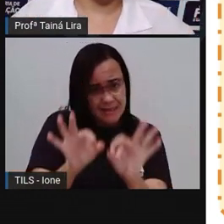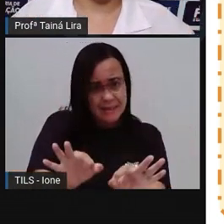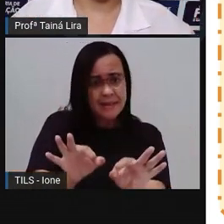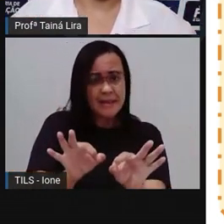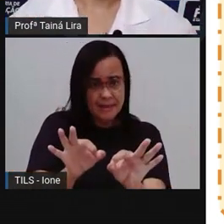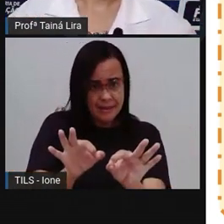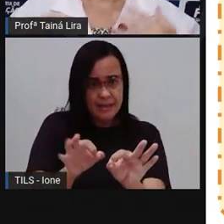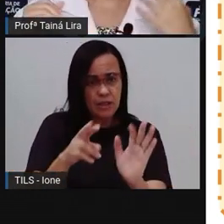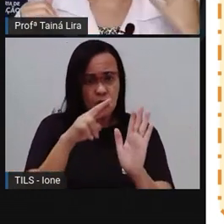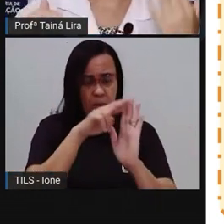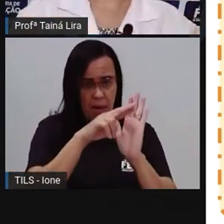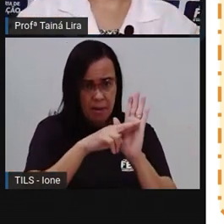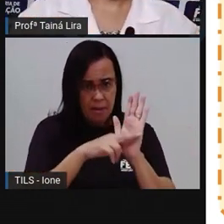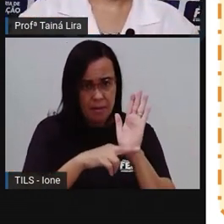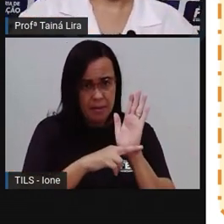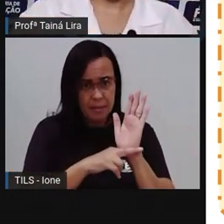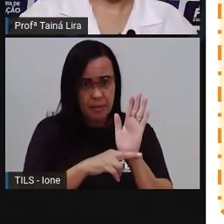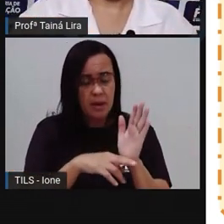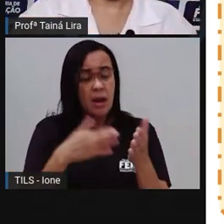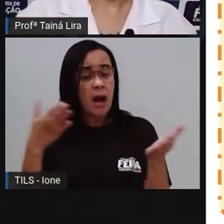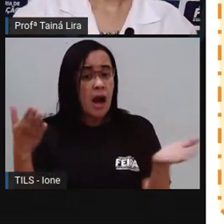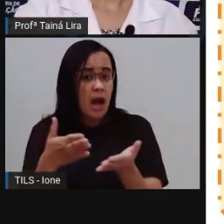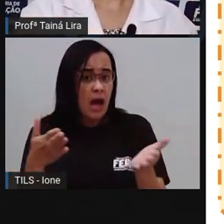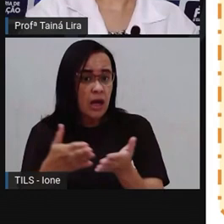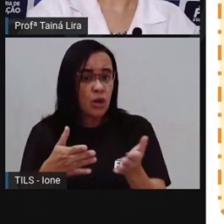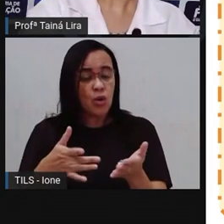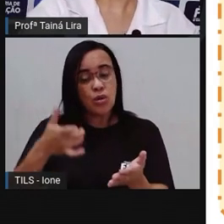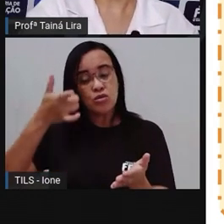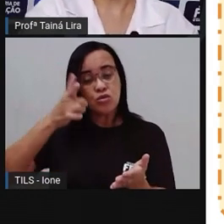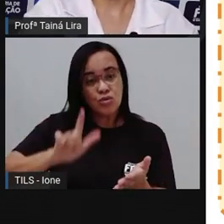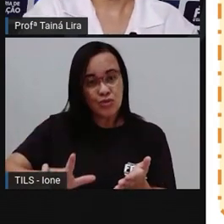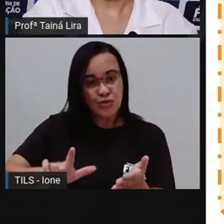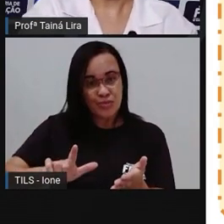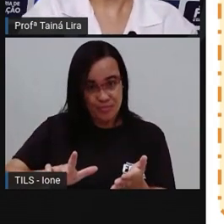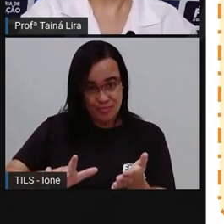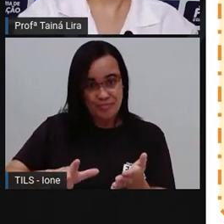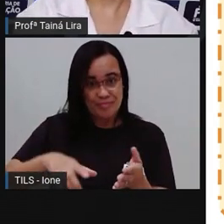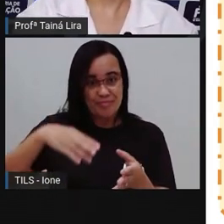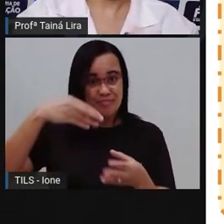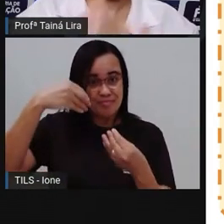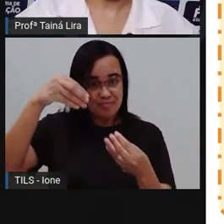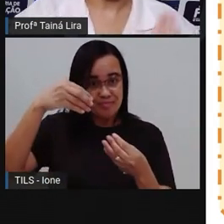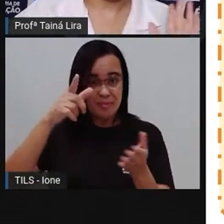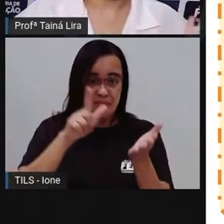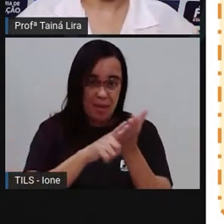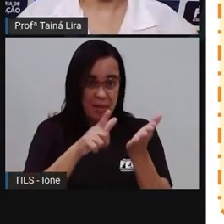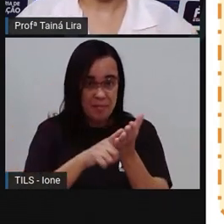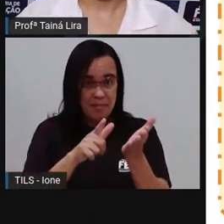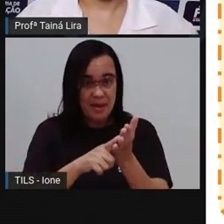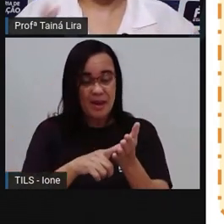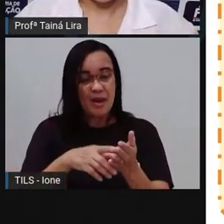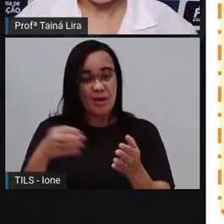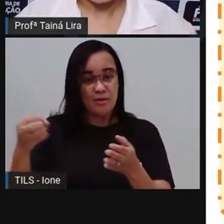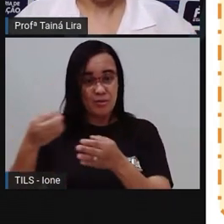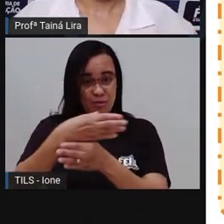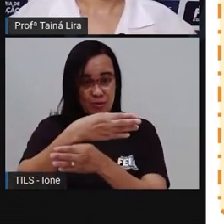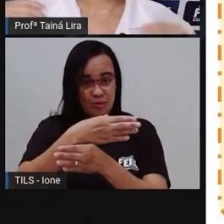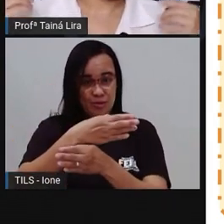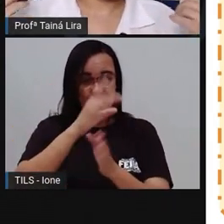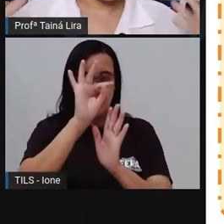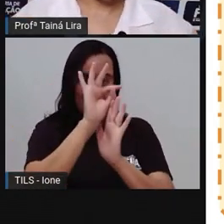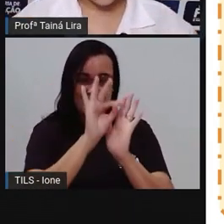Da minha receita. Agora eu vou passar limpo em uma folha, tá? Para o meu texto ficar bem bonitinho ali, tá certo?